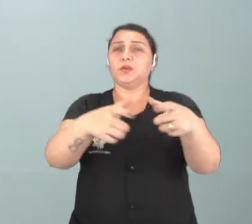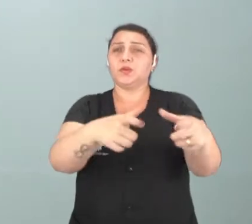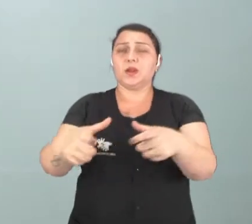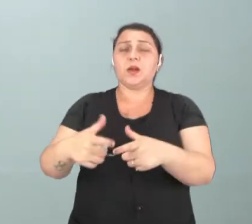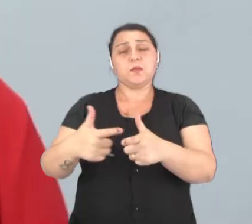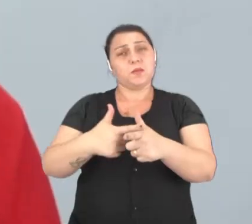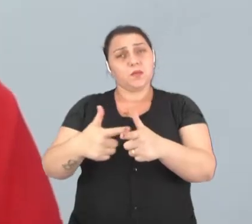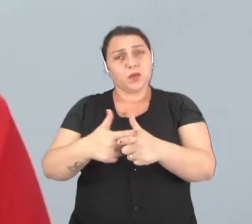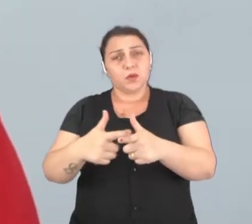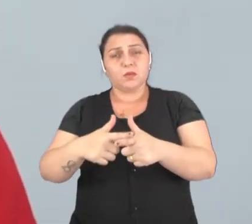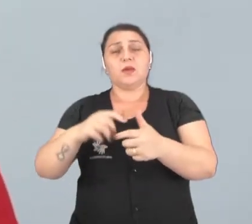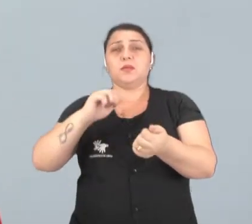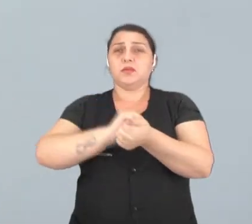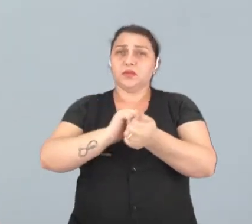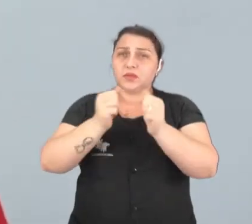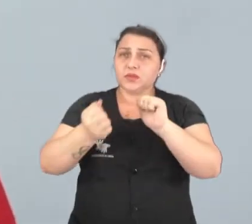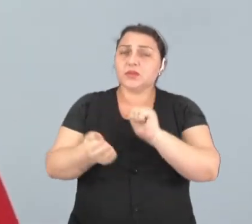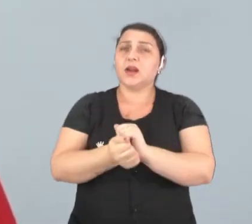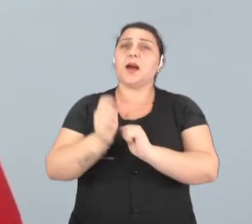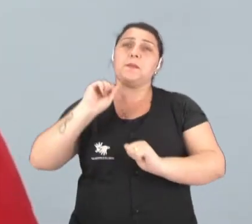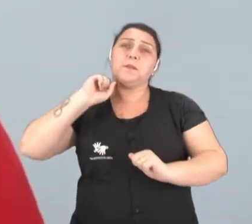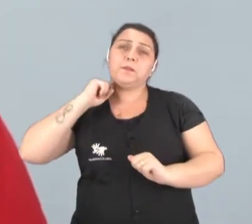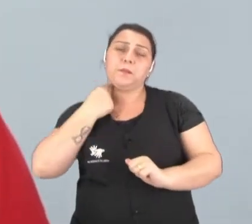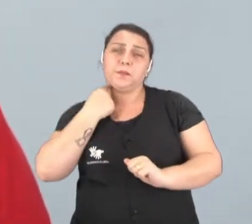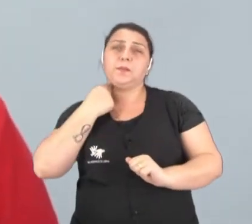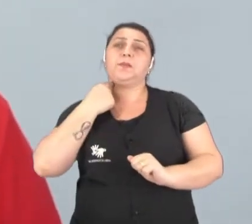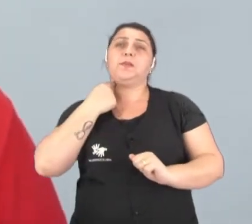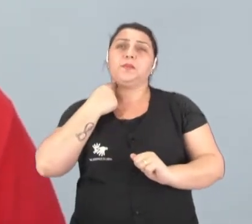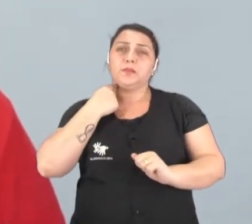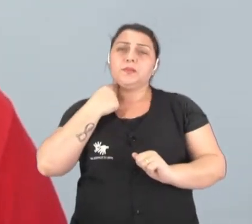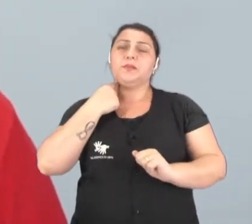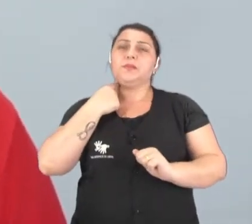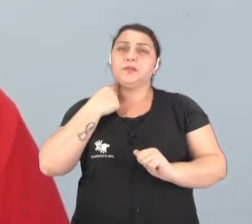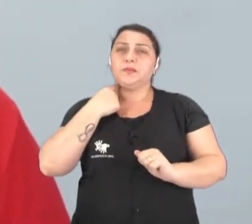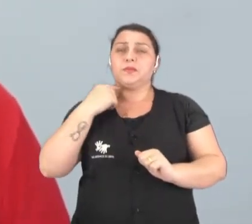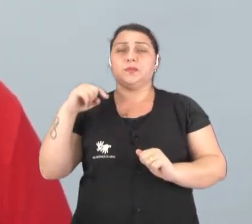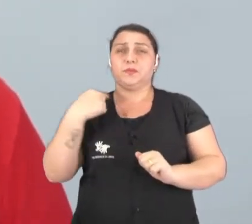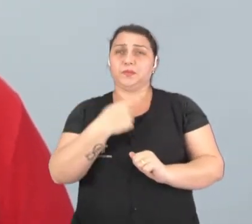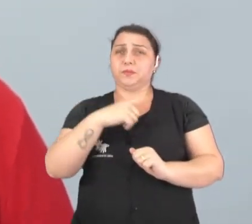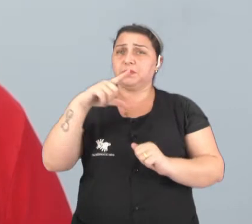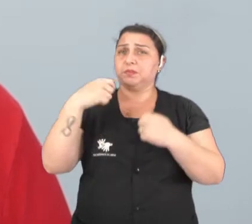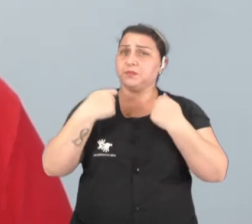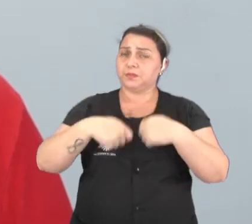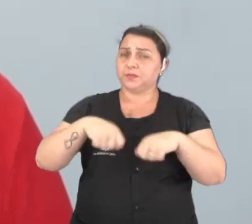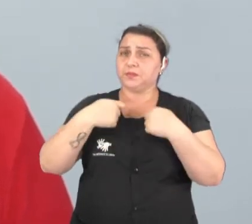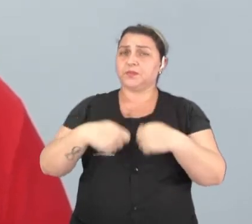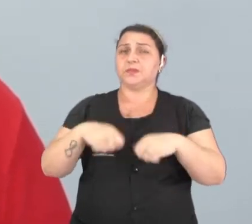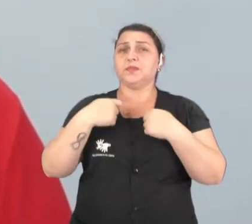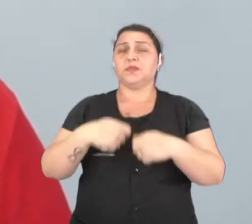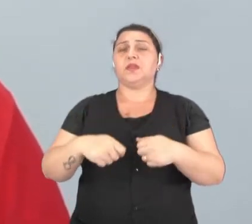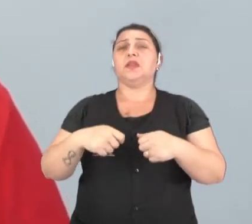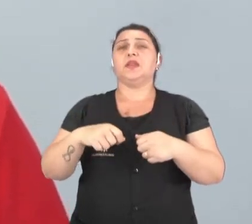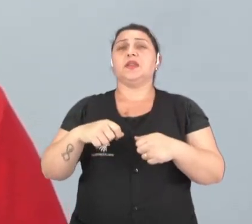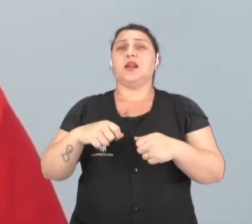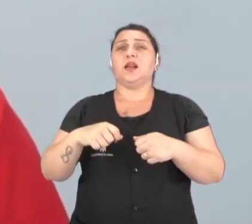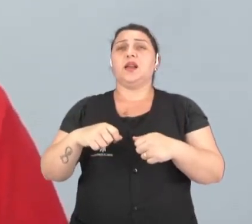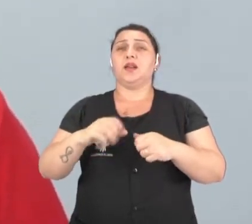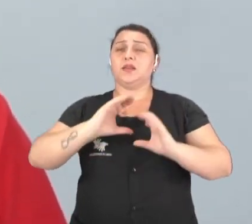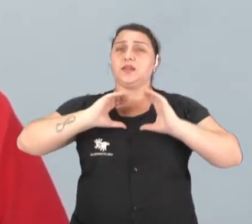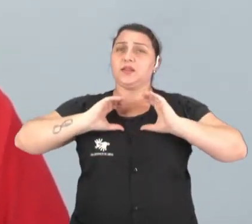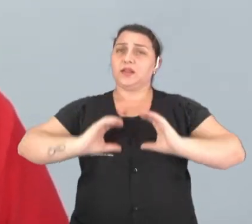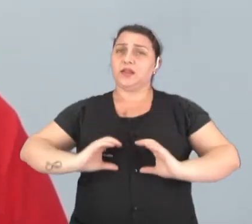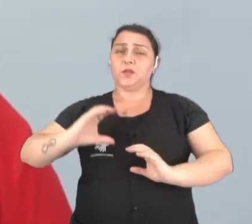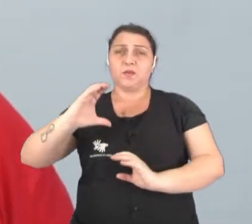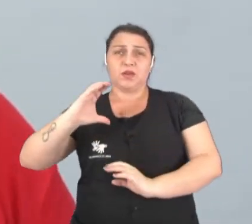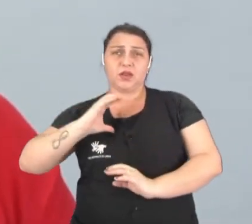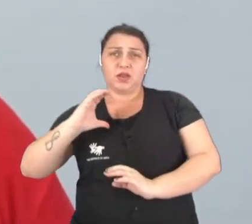são problemas associados justamente à poluição. Então a gente tem que tomar uma noção enquanto cidadão